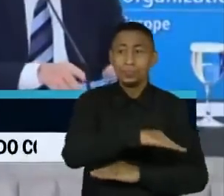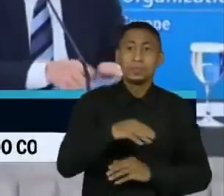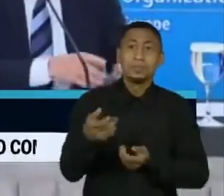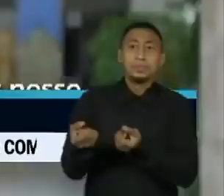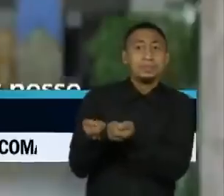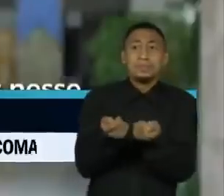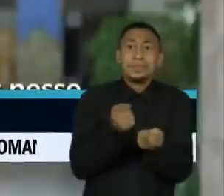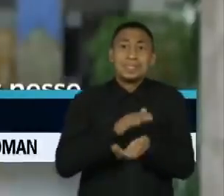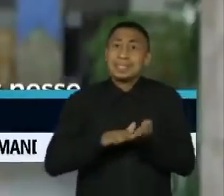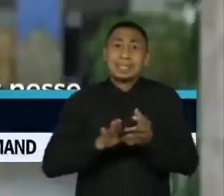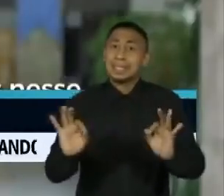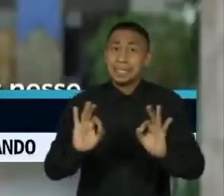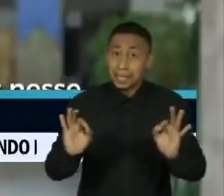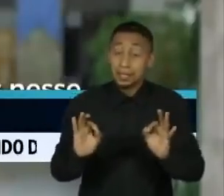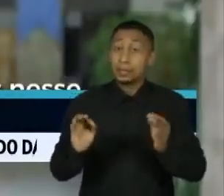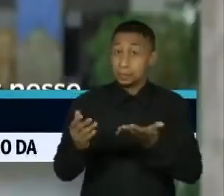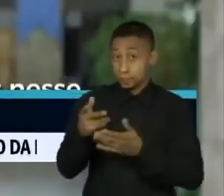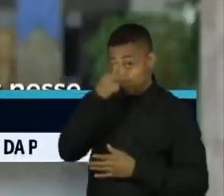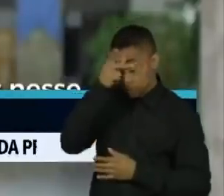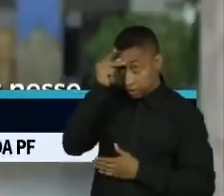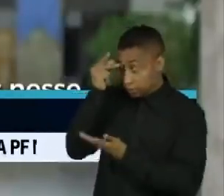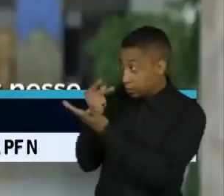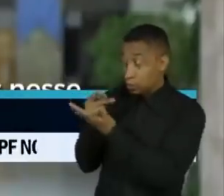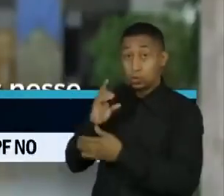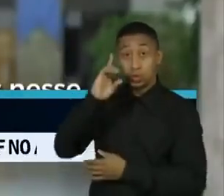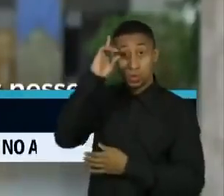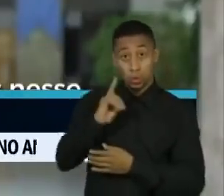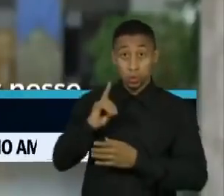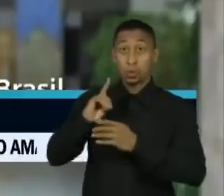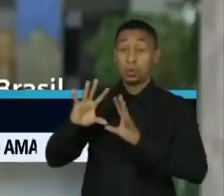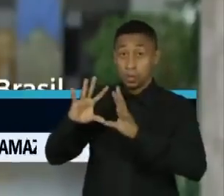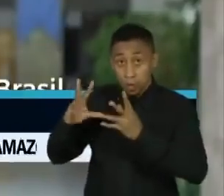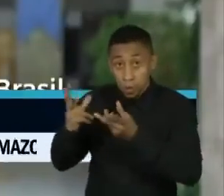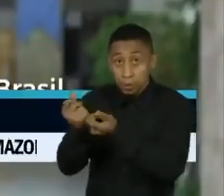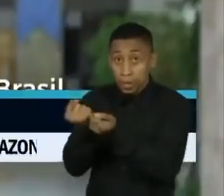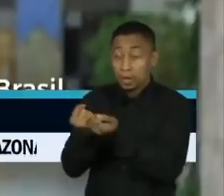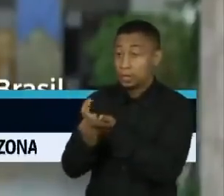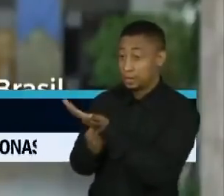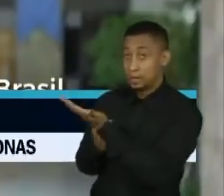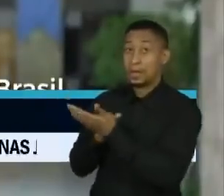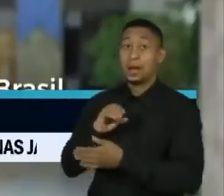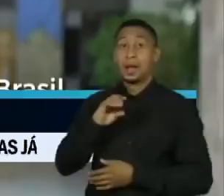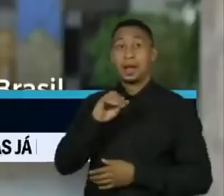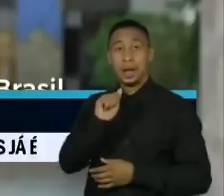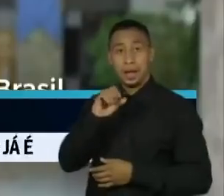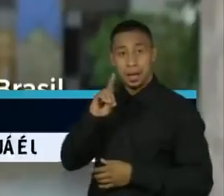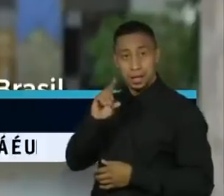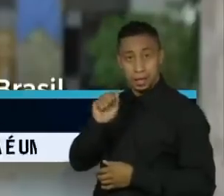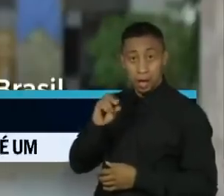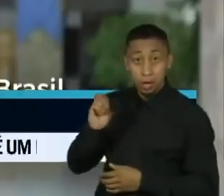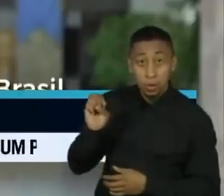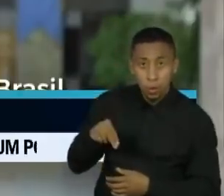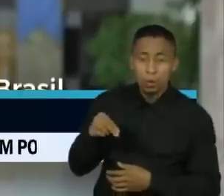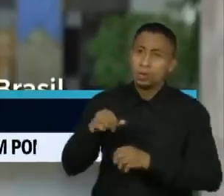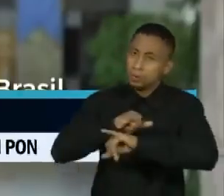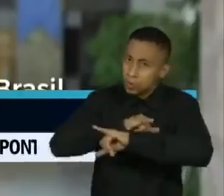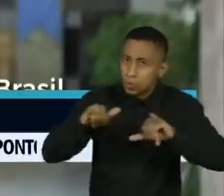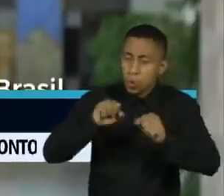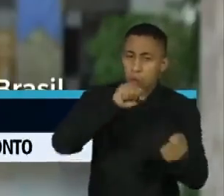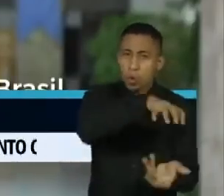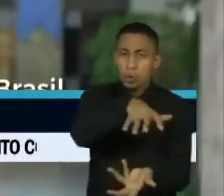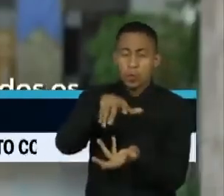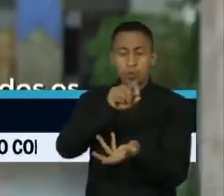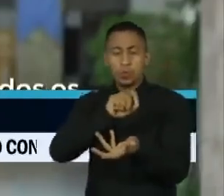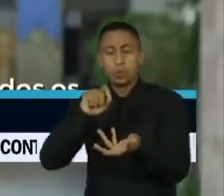diretoria da Frente Nacional de Prefeitos, o diretor-geral da Organização Mundial da Saúde, Tedros Adhanom, disse hoje que o mundo inteiro tem